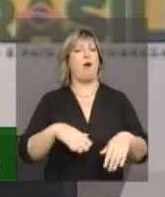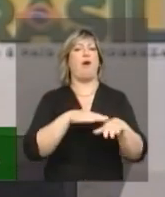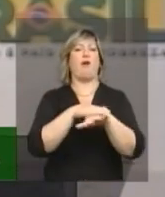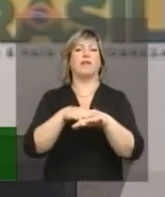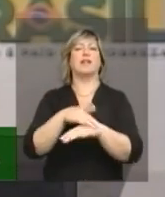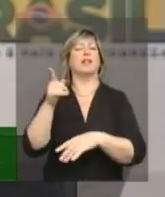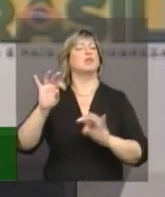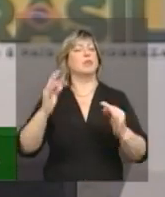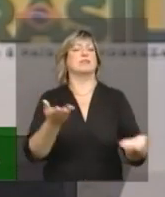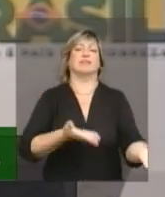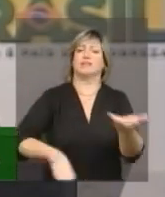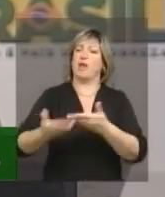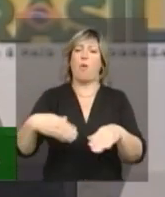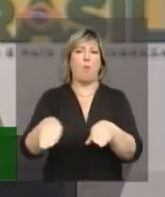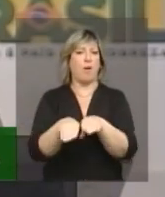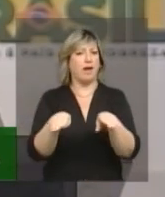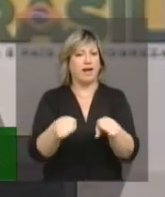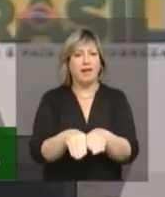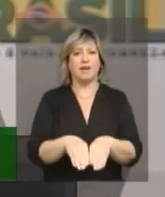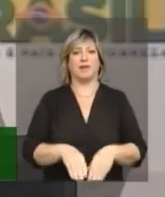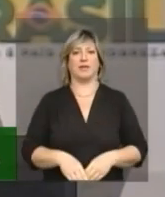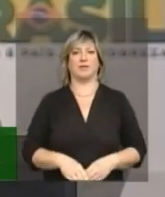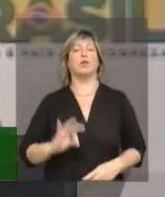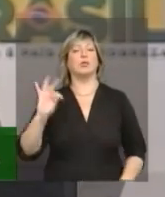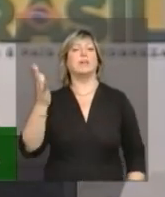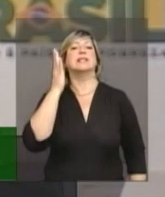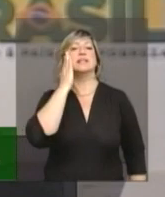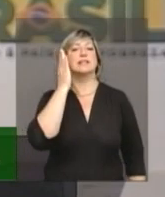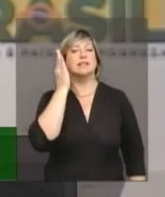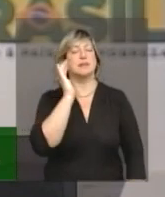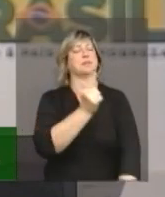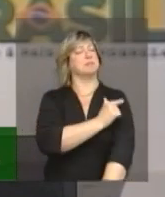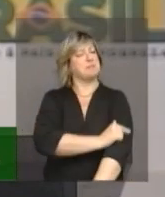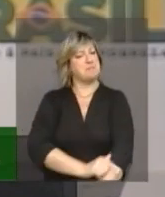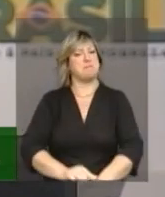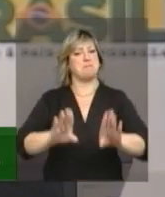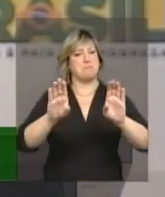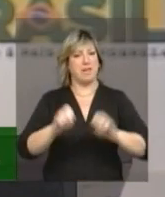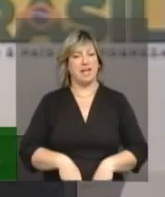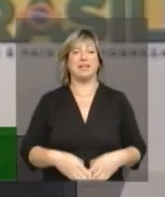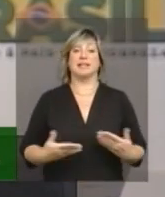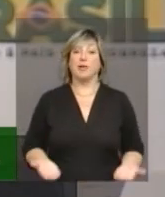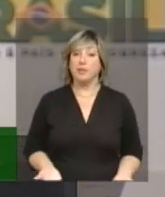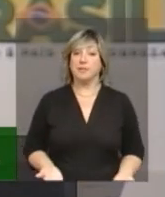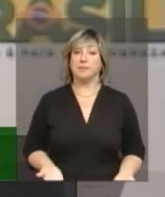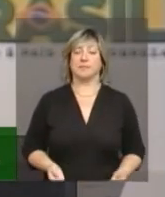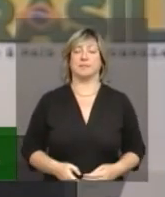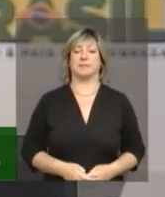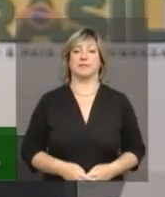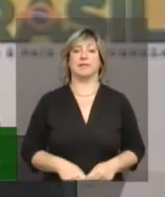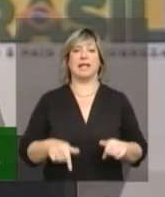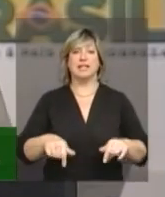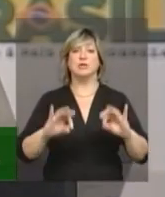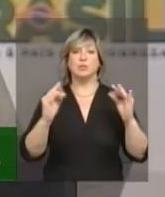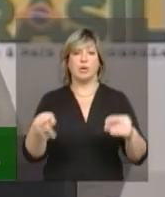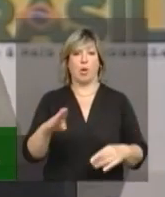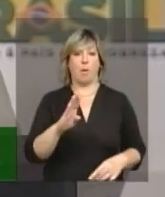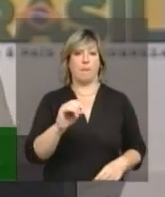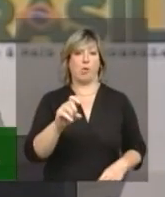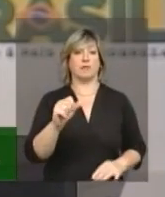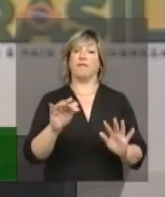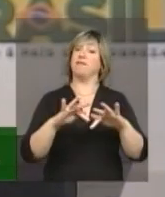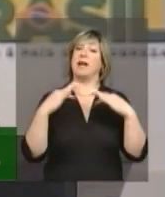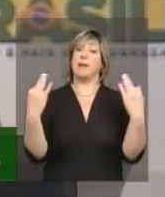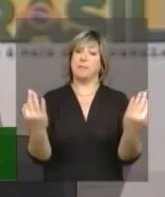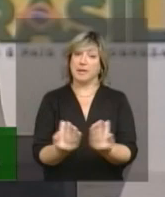lá que todo mundo atende igual, todo mundo sabe se comportar muito bem. Então, tudo isso que vem da Bolsa Família, vem do